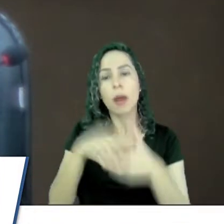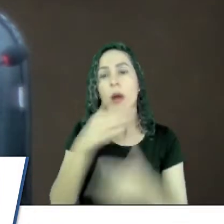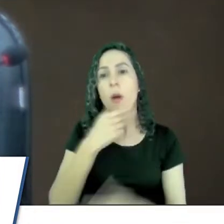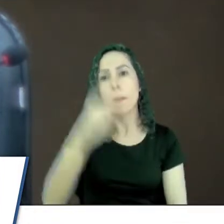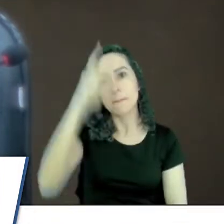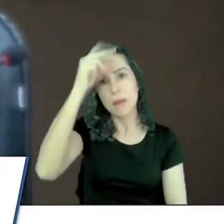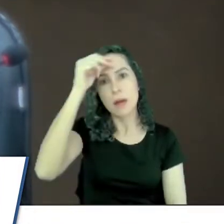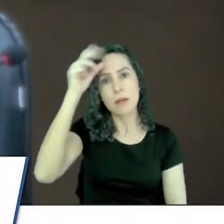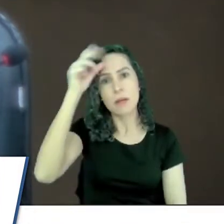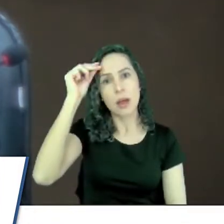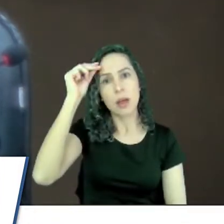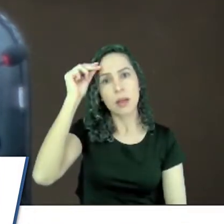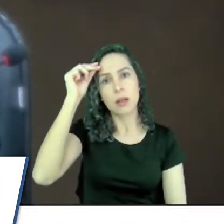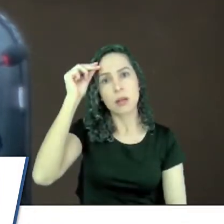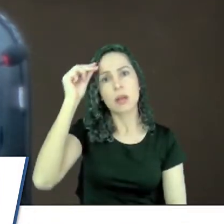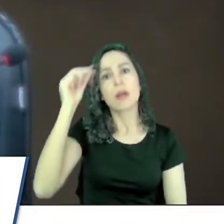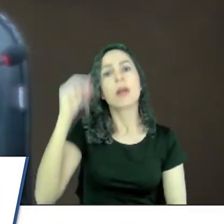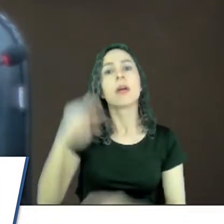porque ele,